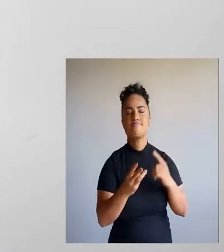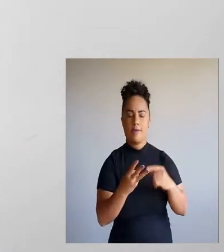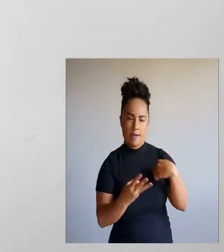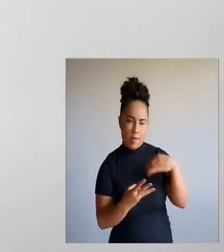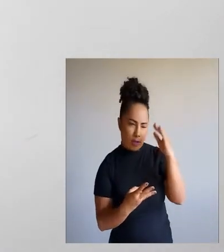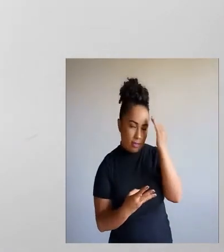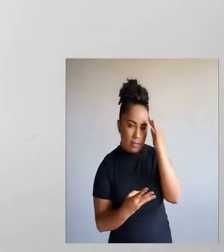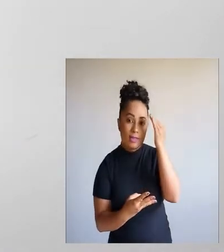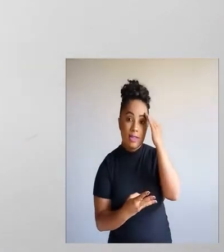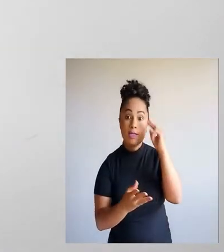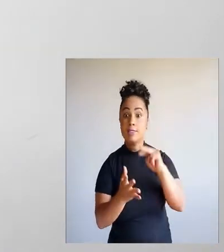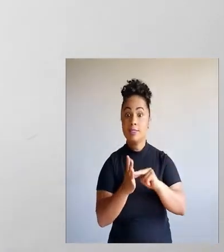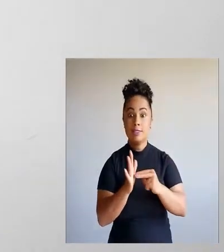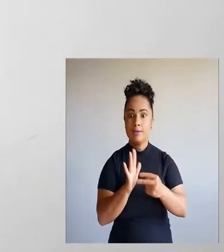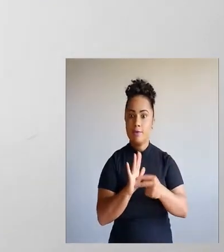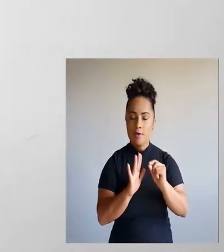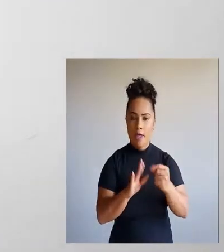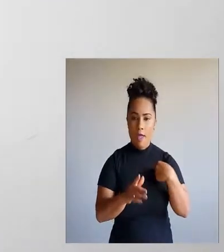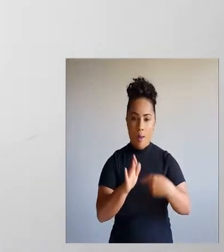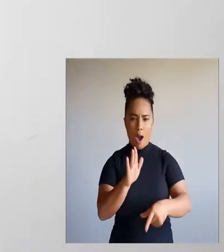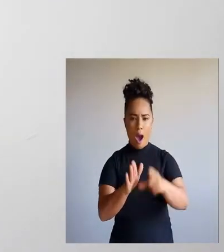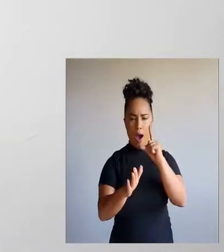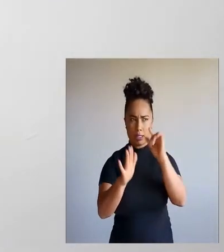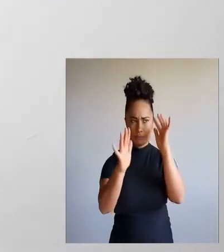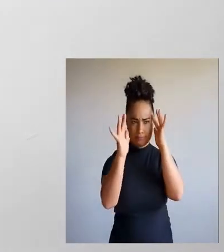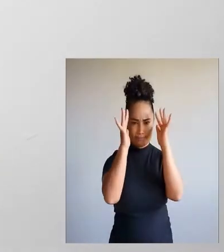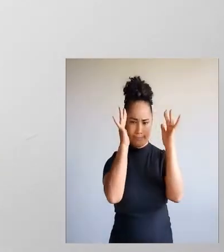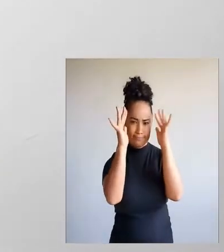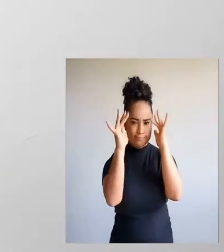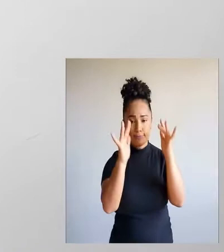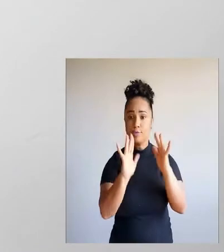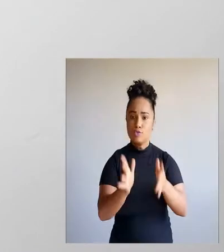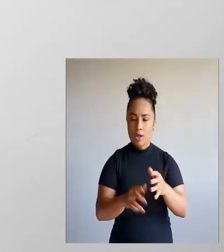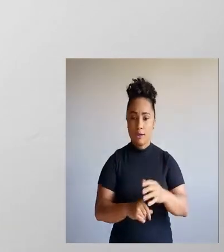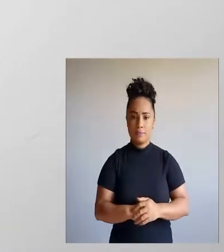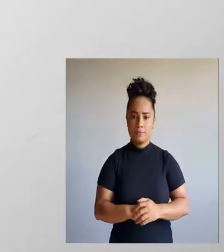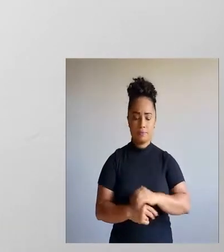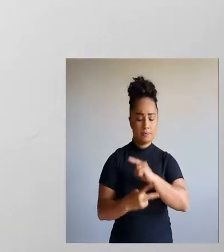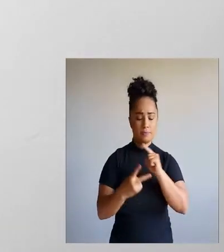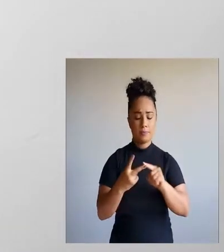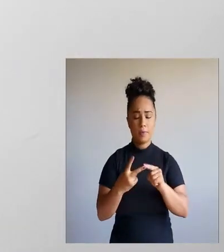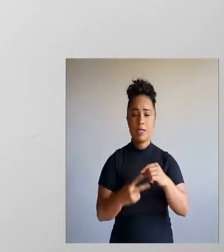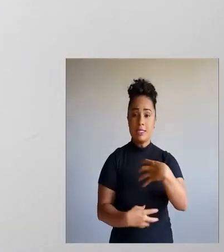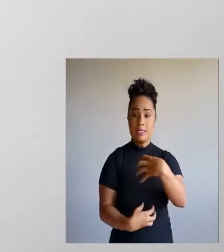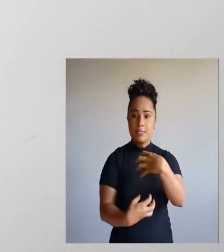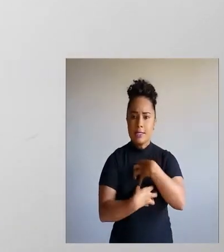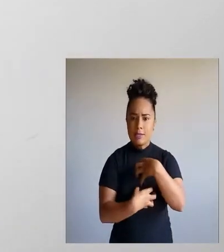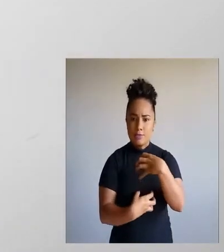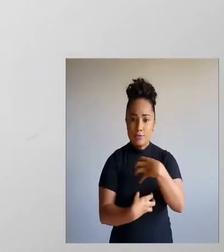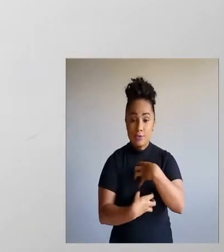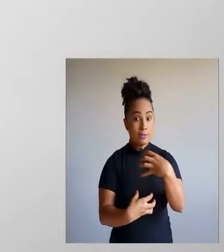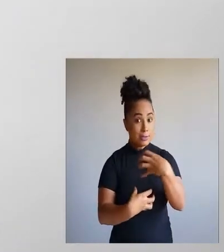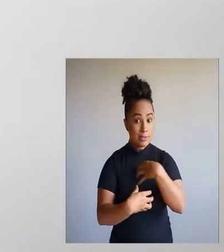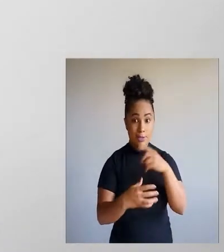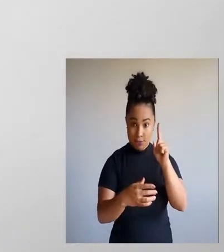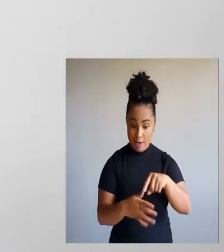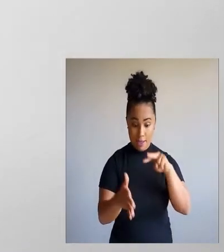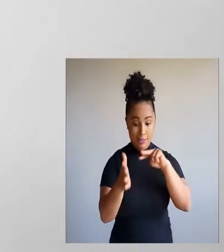geralmente partindo de indícios, de fatos ou de raciocínios. E o que é sentido? Sentido é